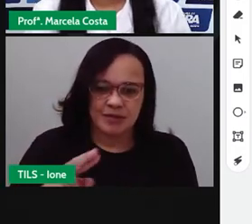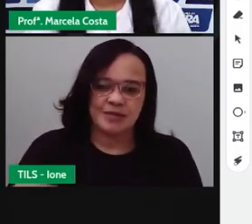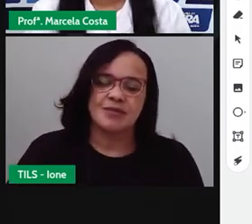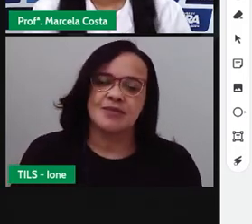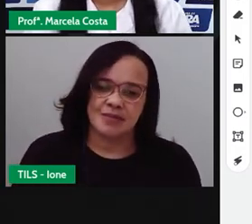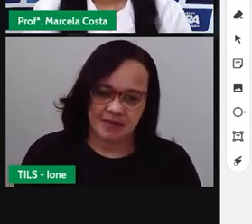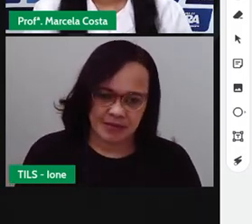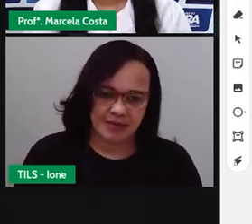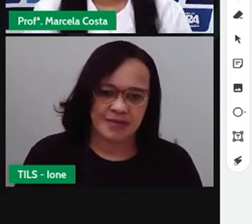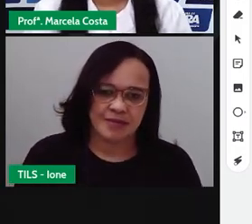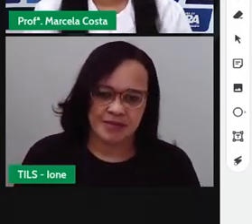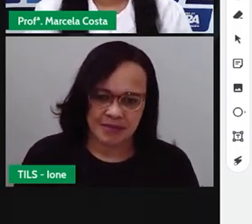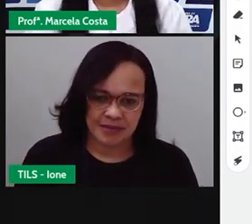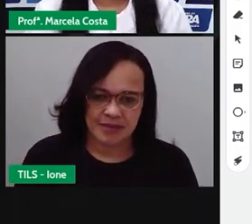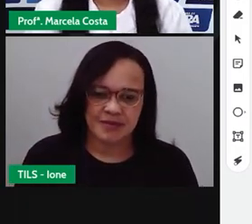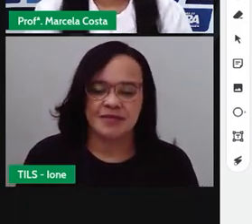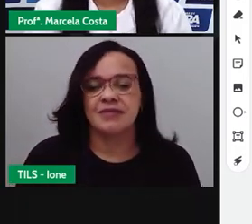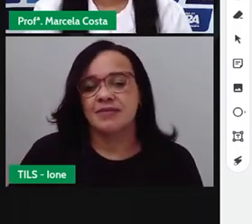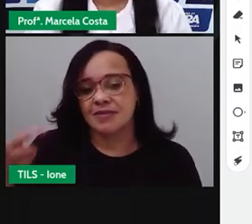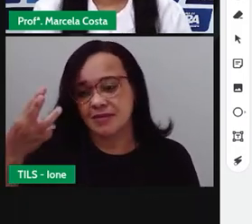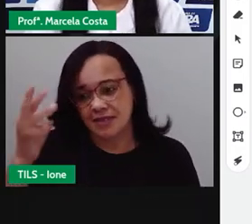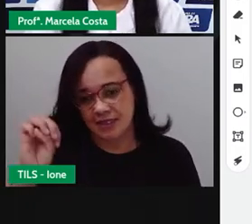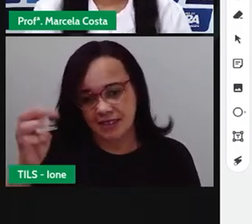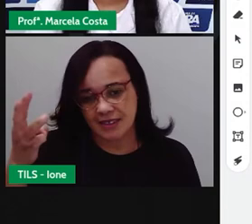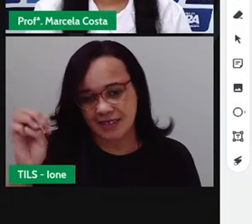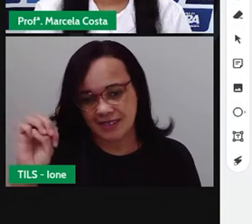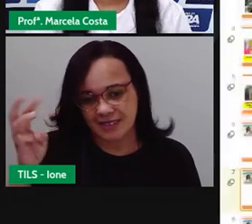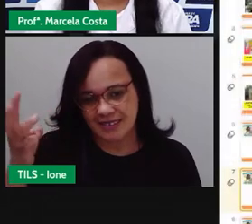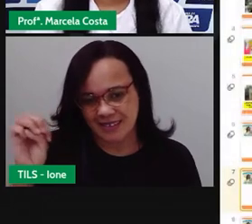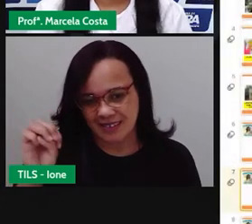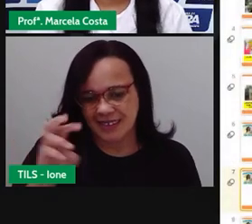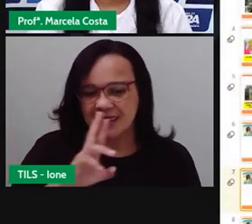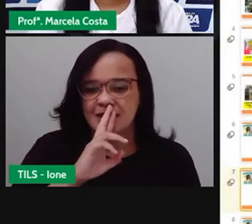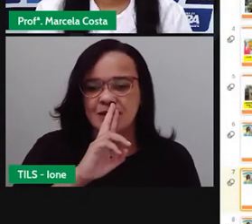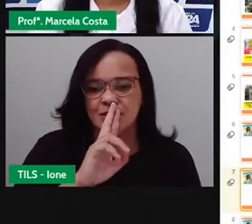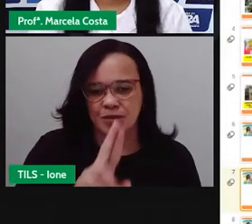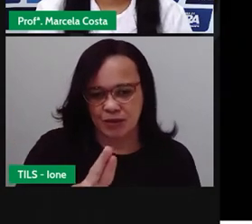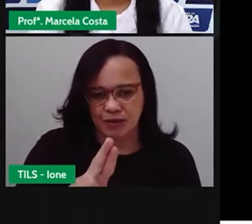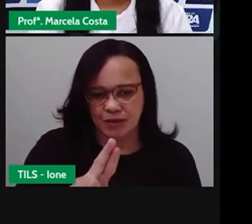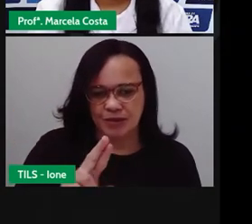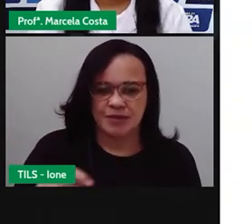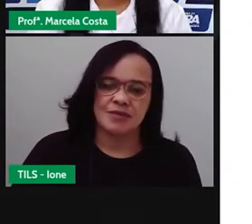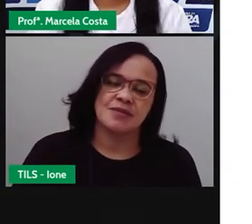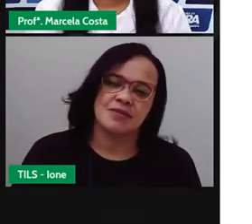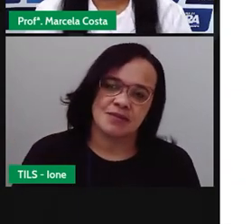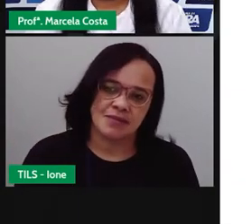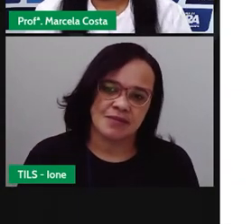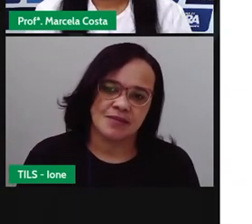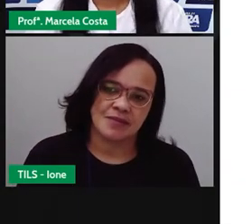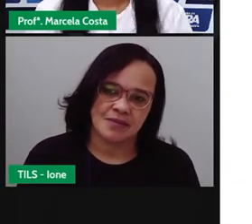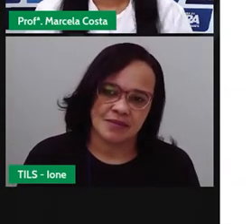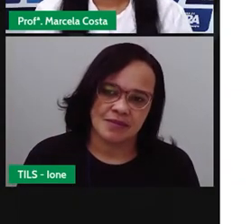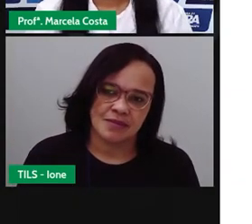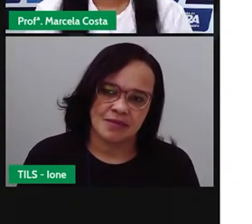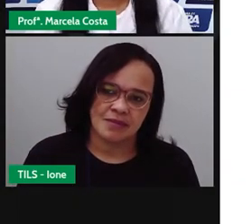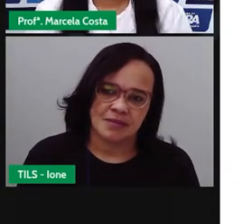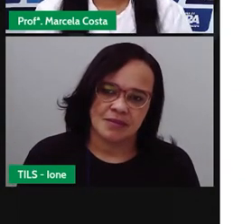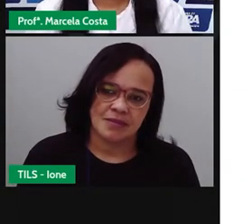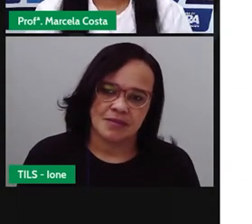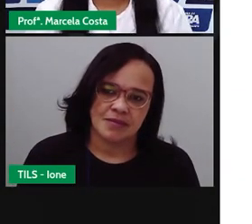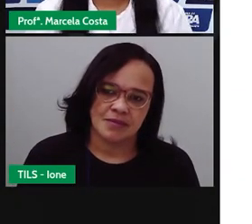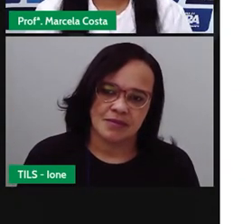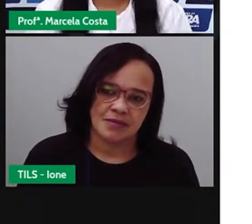número 30, que é o resultado dessa operação. Ó. Então,